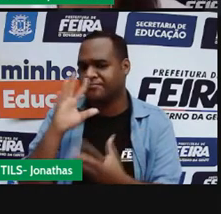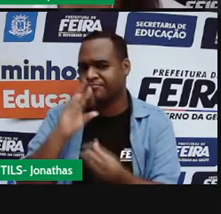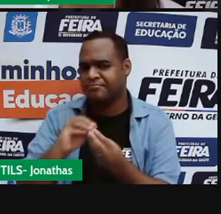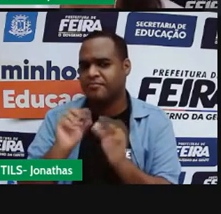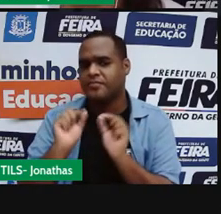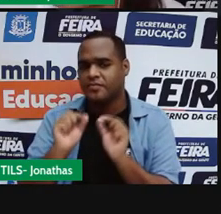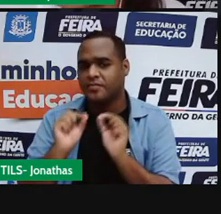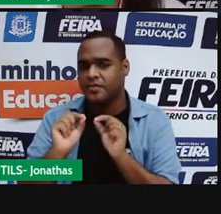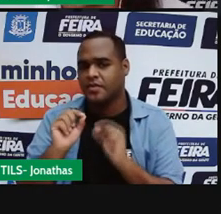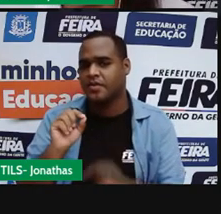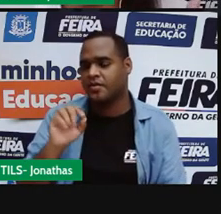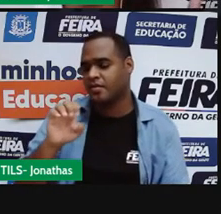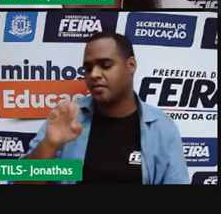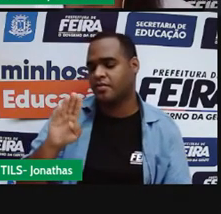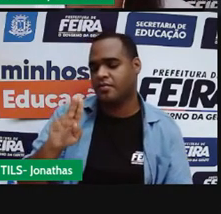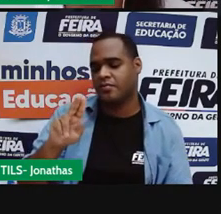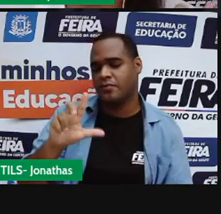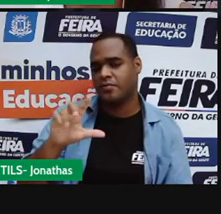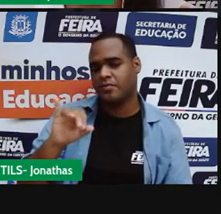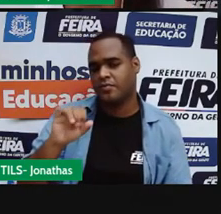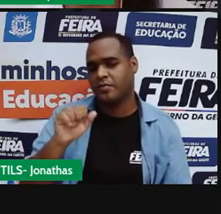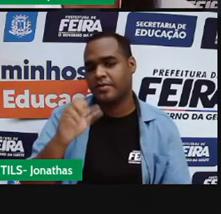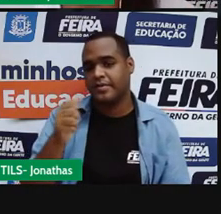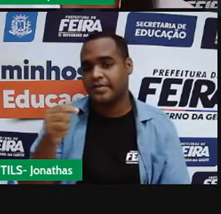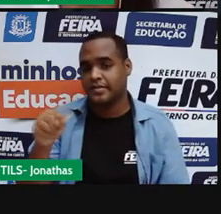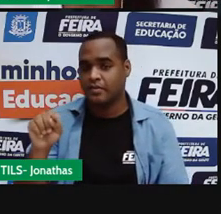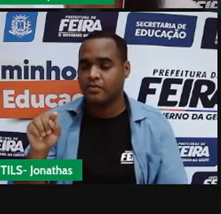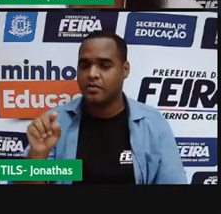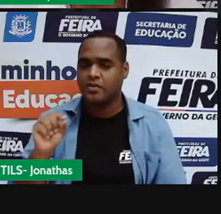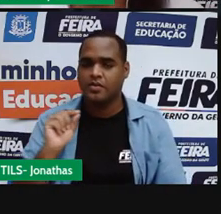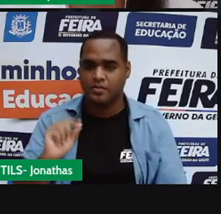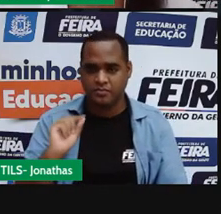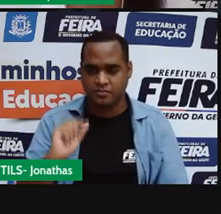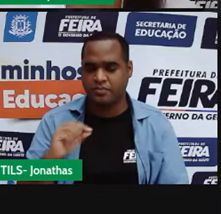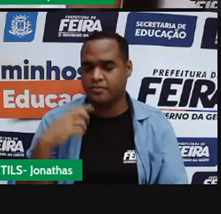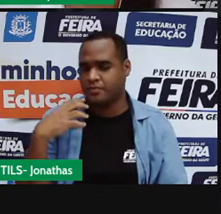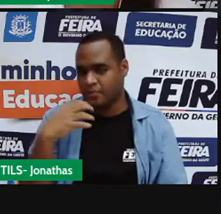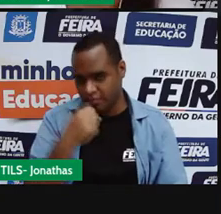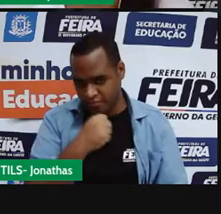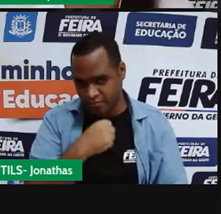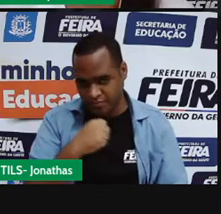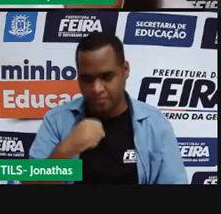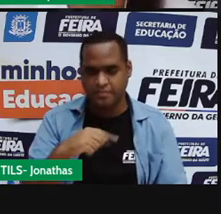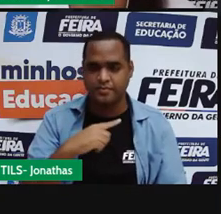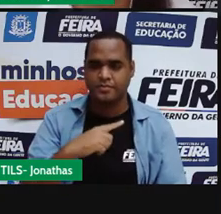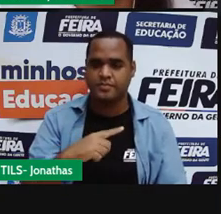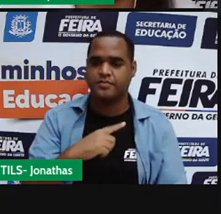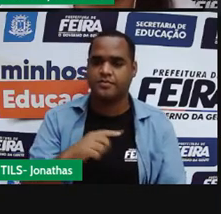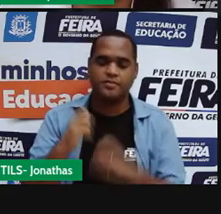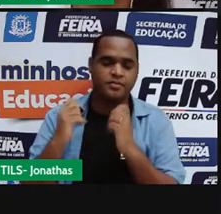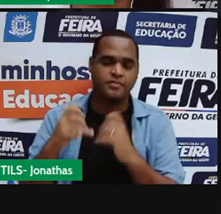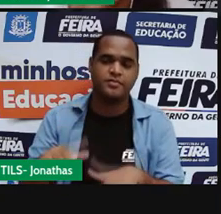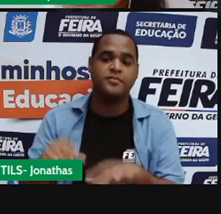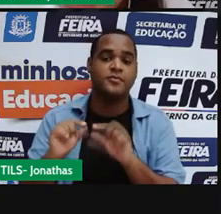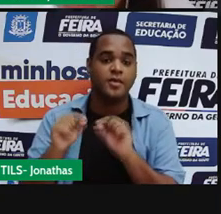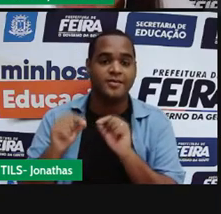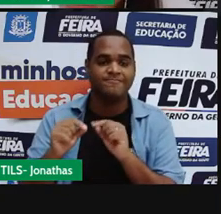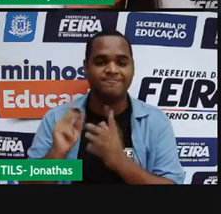uma ebulição. A ebulição é uma vaporização de forma rápida que acontece através de uma fonte de calor artificial.